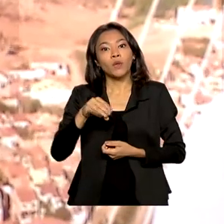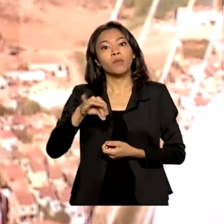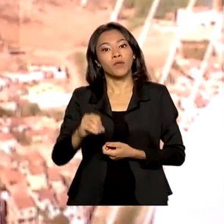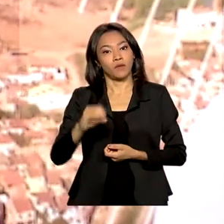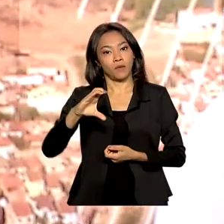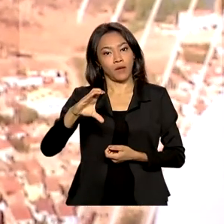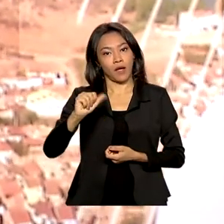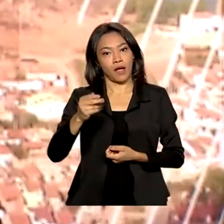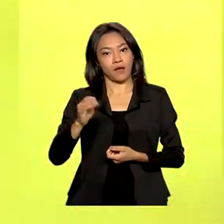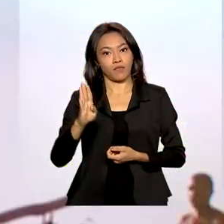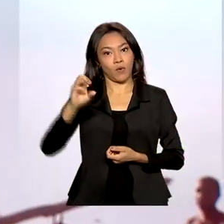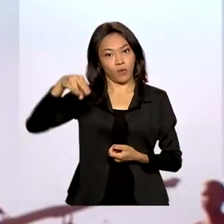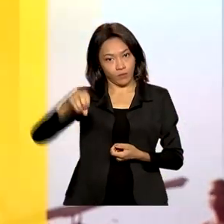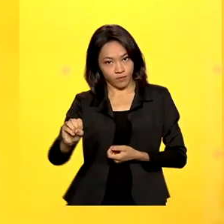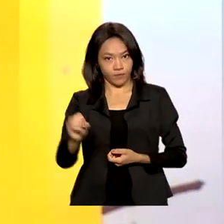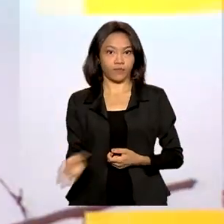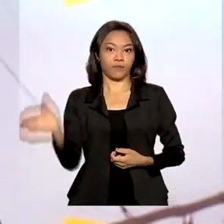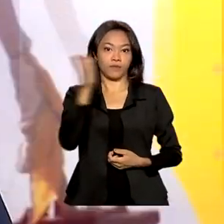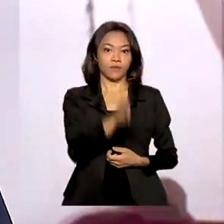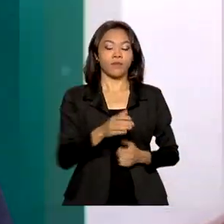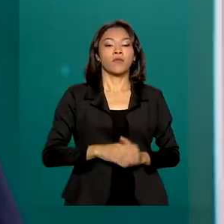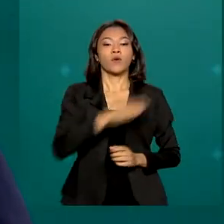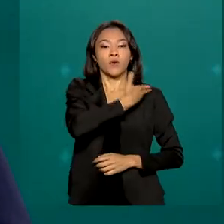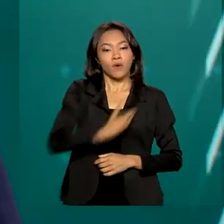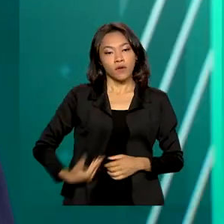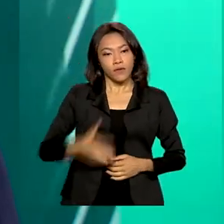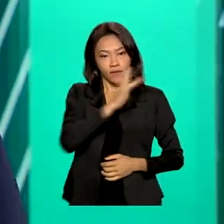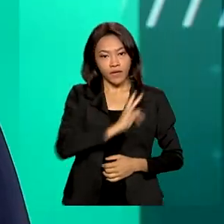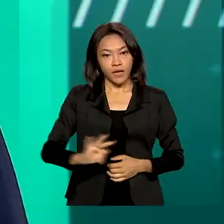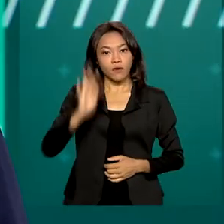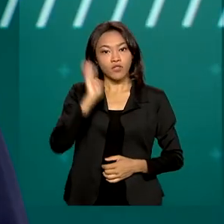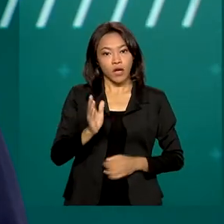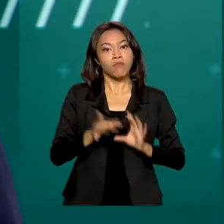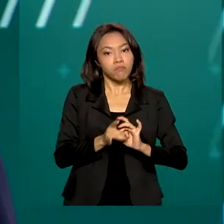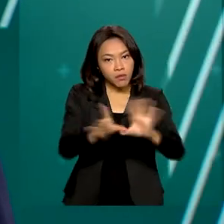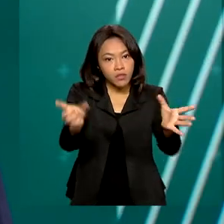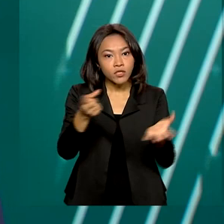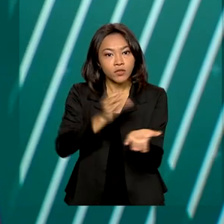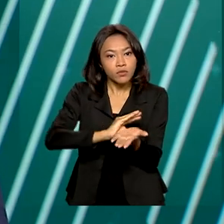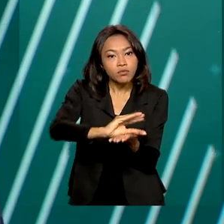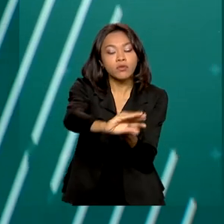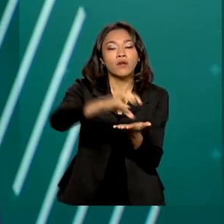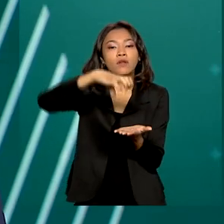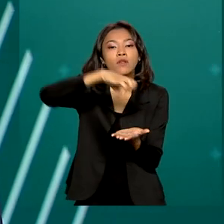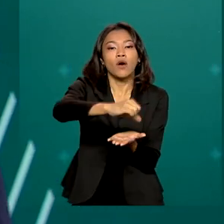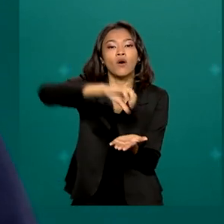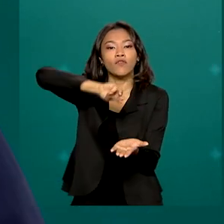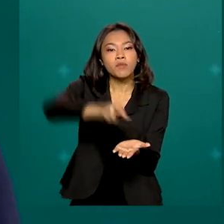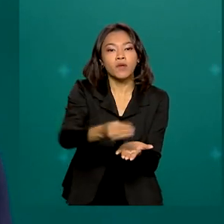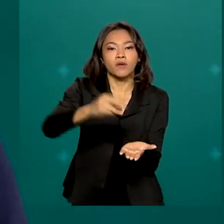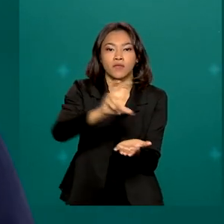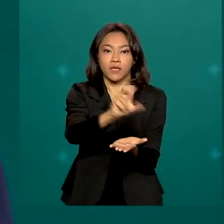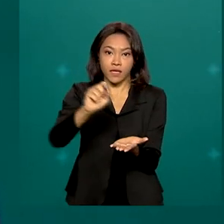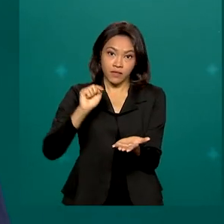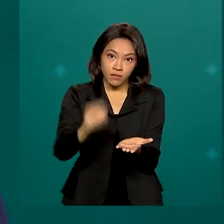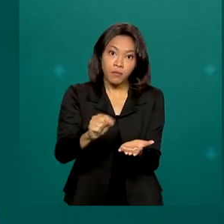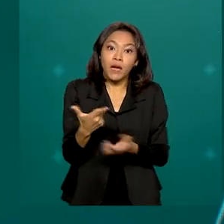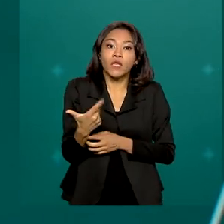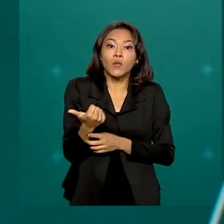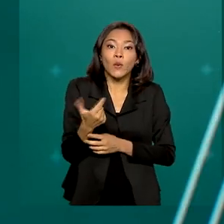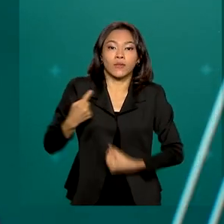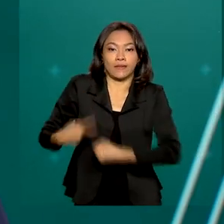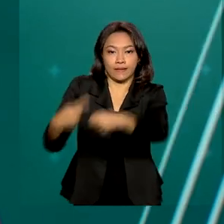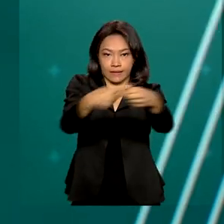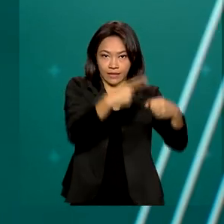O governo federal autorizou o repasse de 9 milhões e 500 mil reais para 12 cidades da Bahia que foram